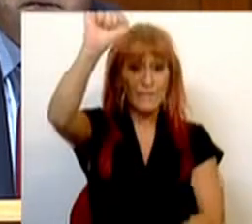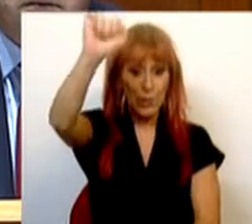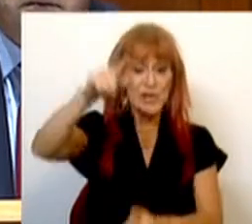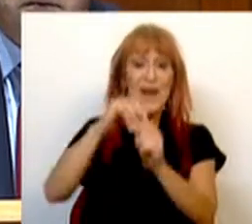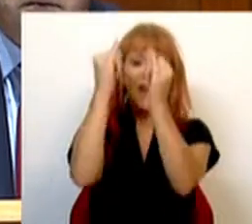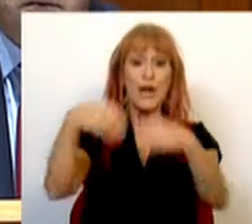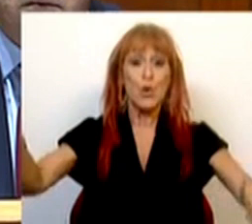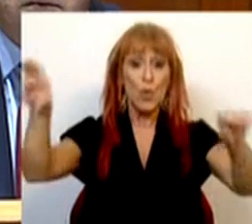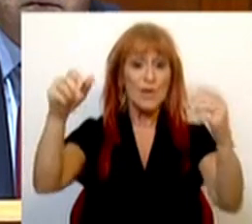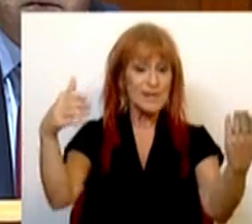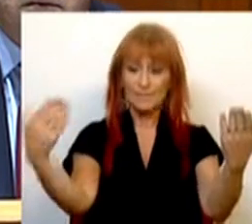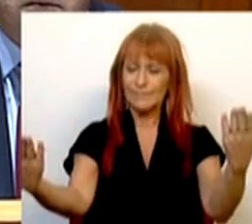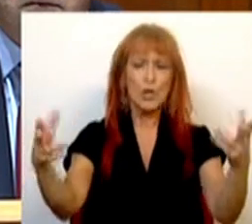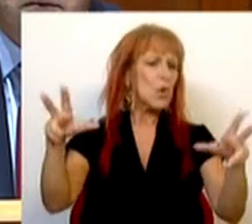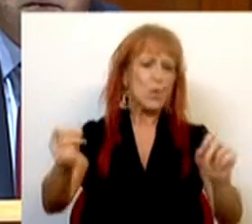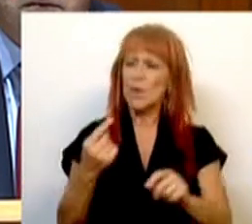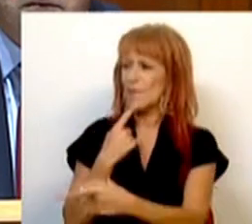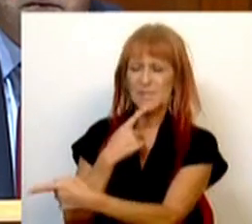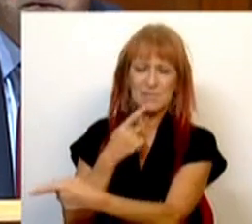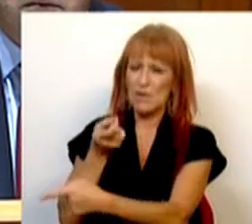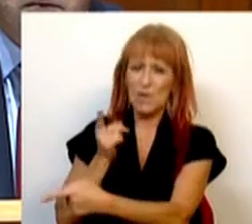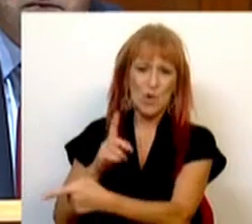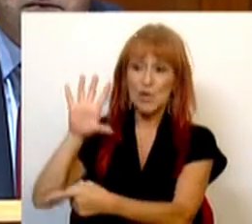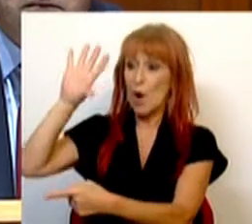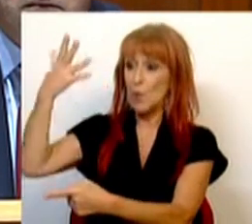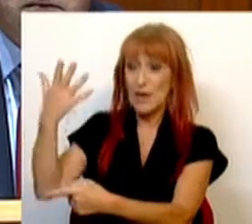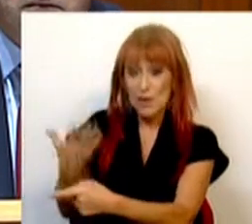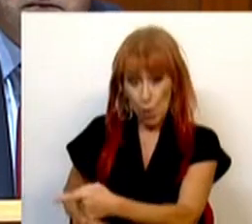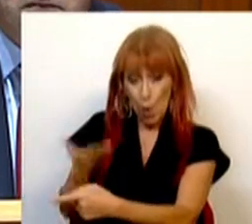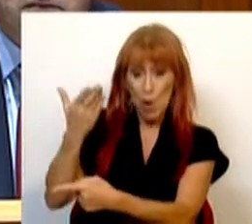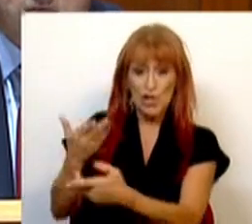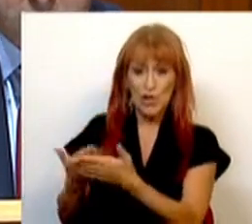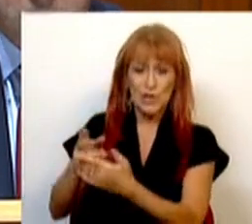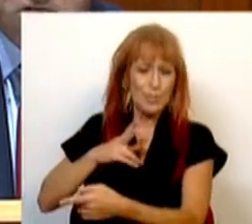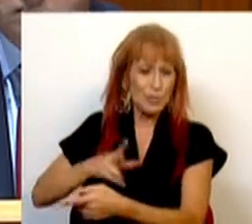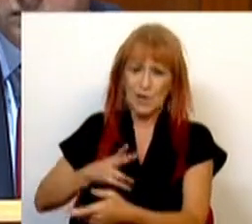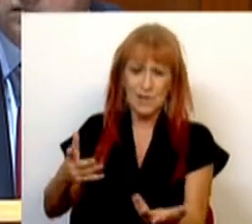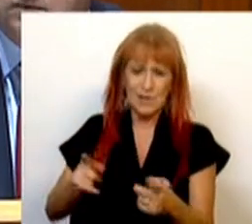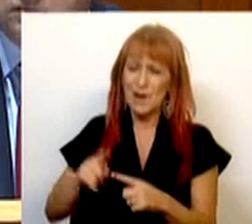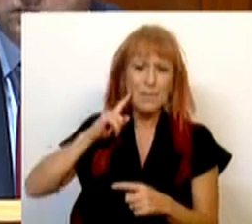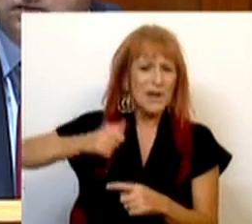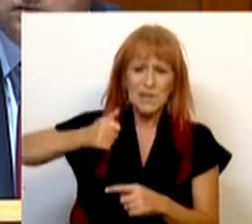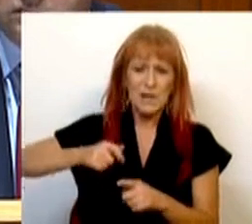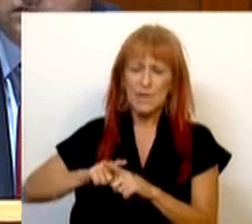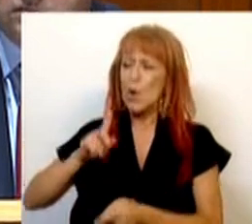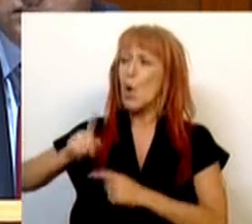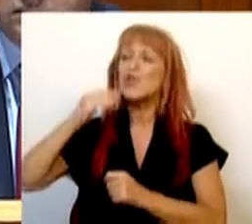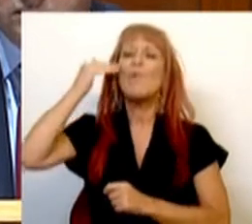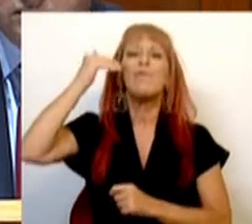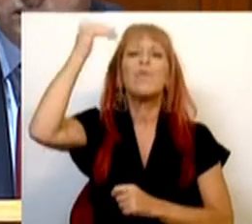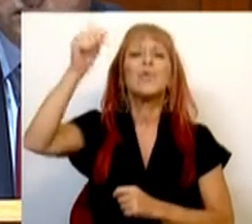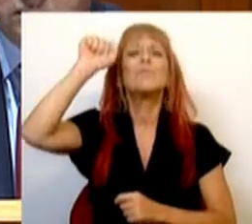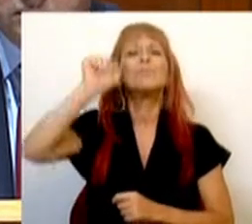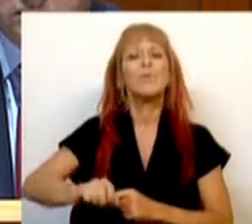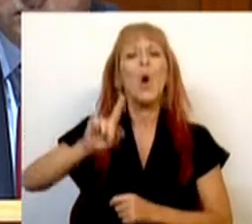e a inovação, que nunca perceberão o que é que acontece hoje na economia portuguesa e, sobretudo, qual é o futuro